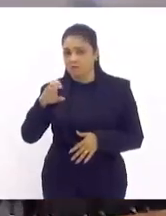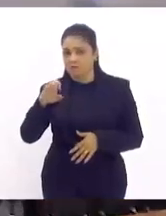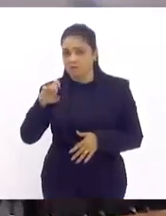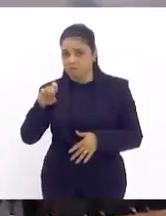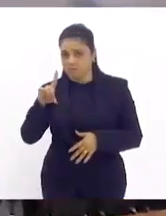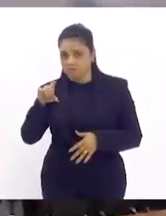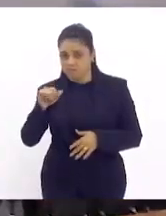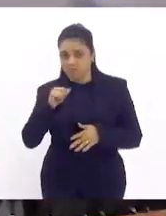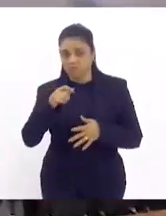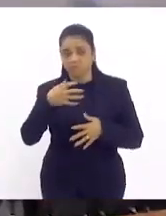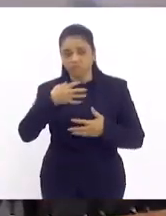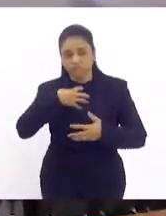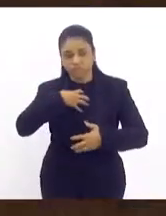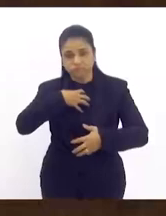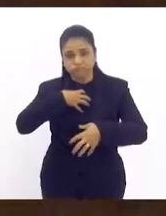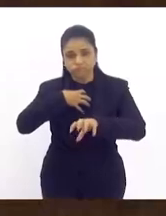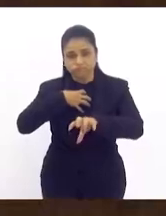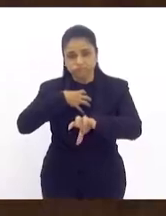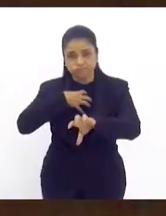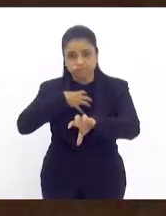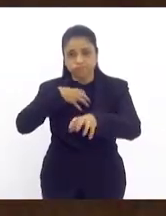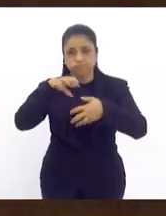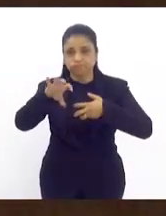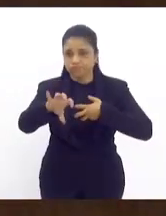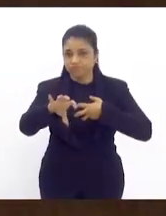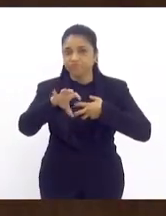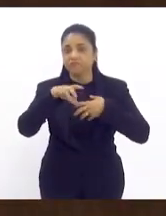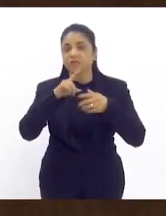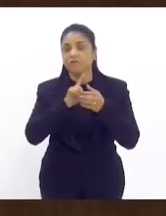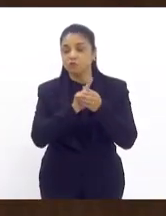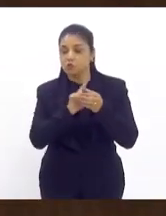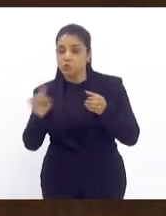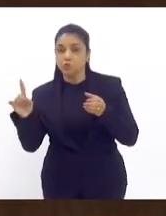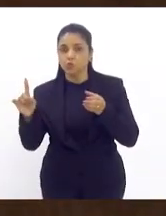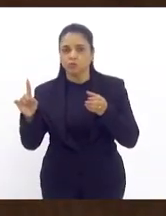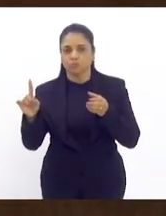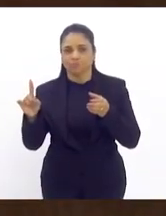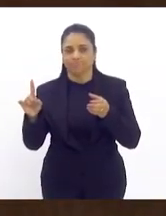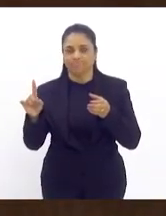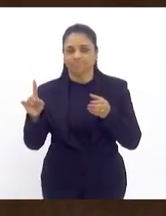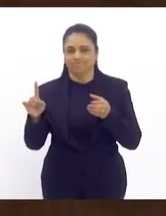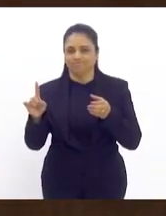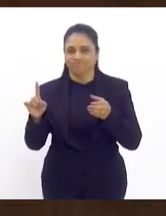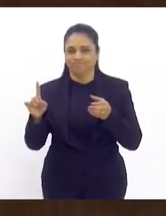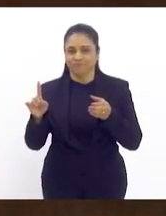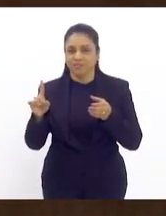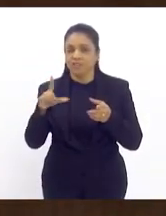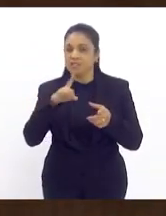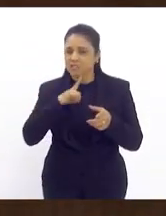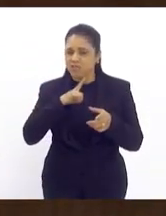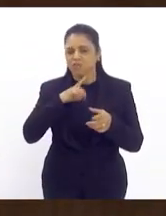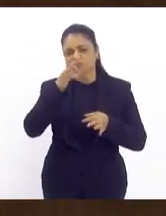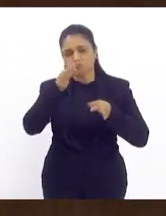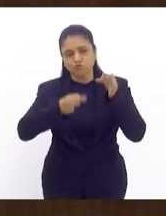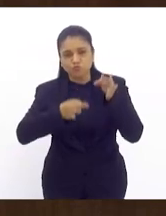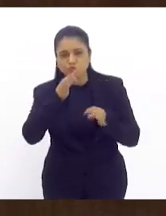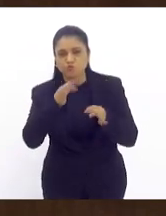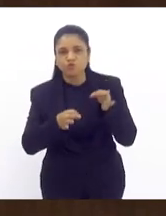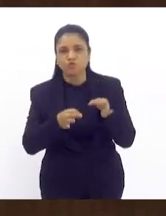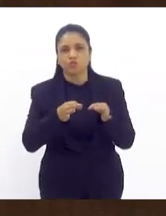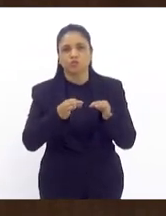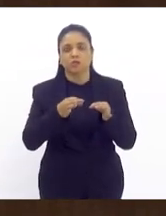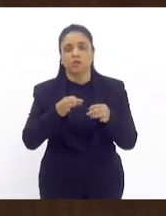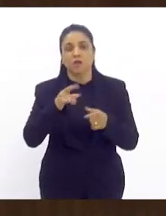coloquem no lugar desse bombeiro que foram excluídos injustamente e vamos reparar vamos fazer aqui justiça justiça em dar oportunidade do